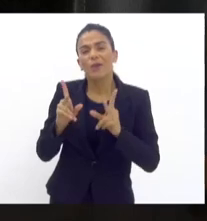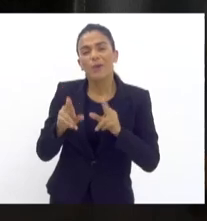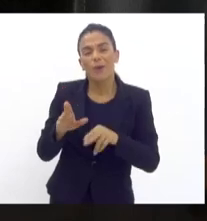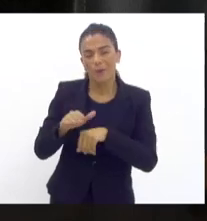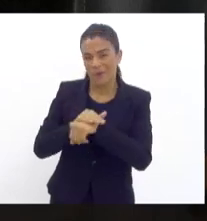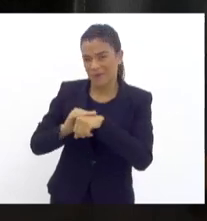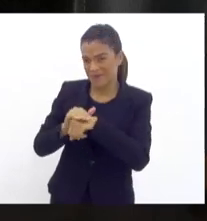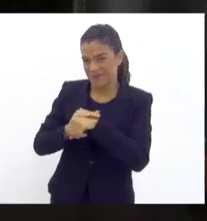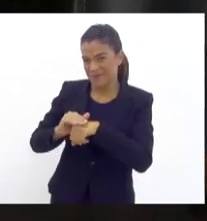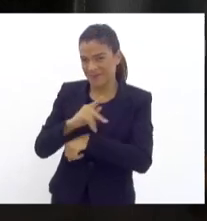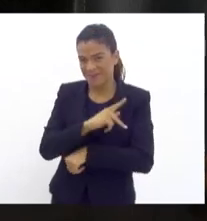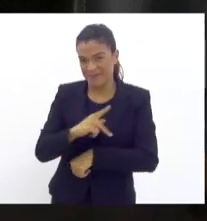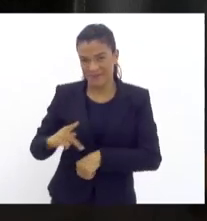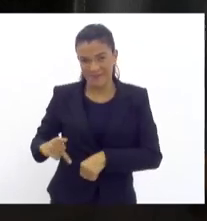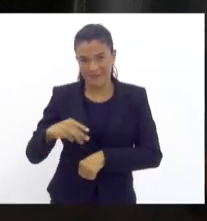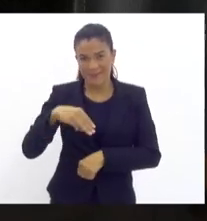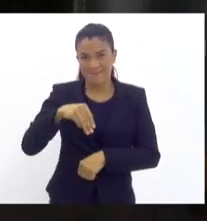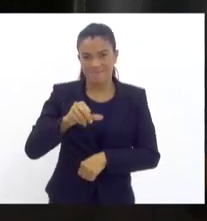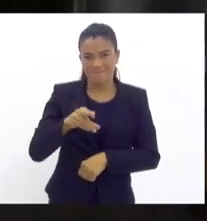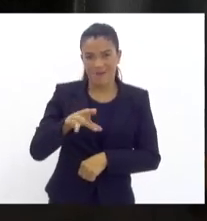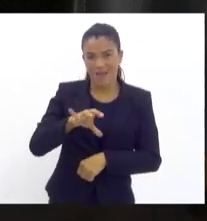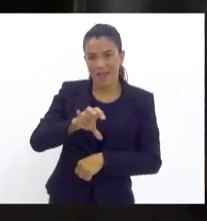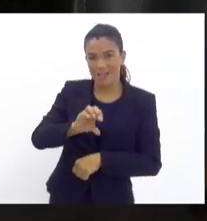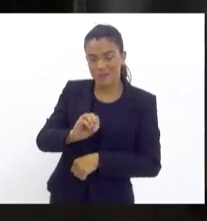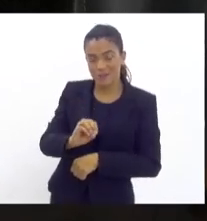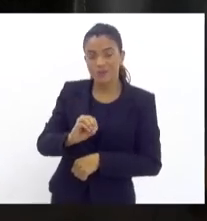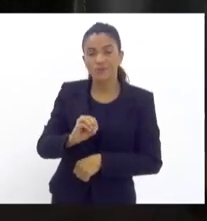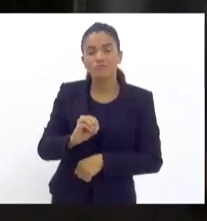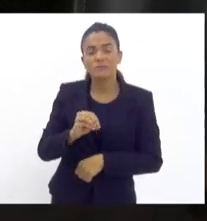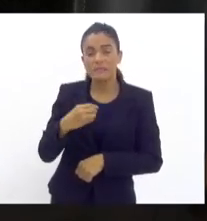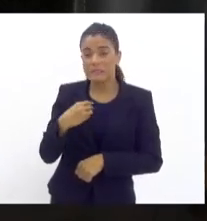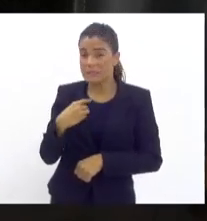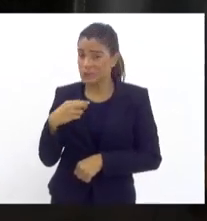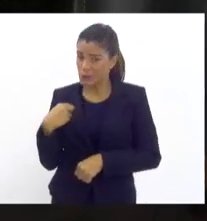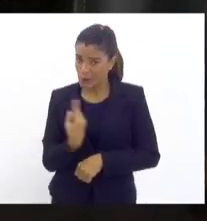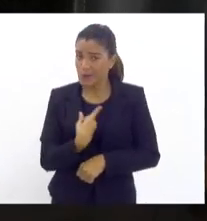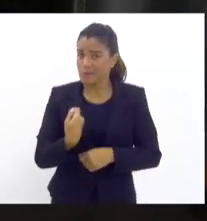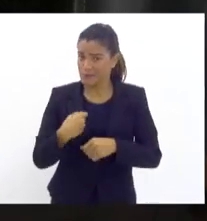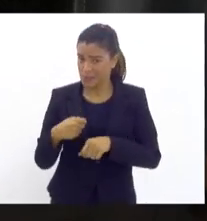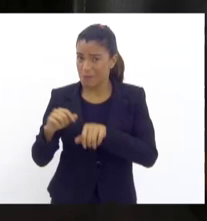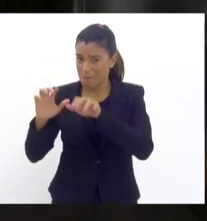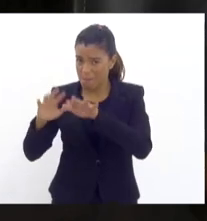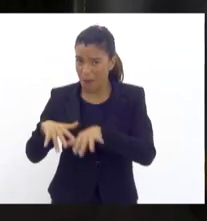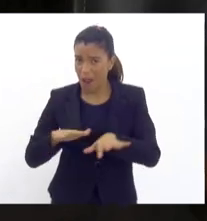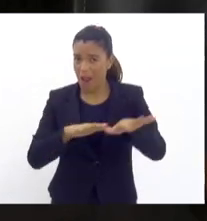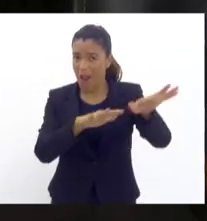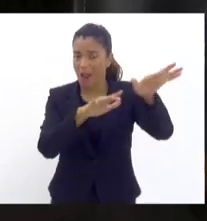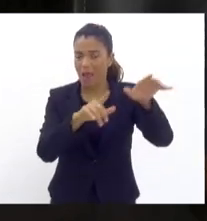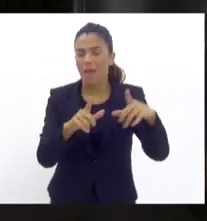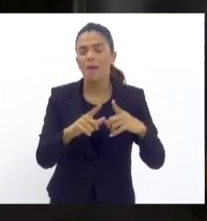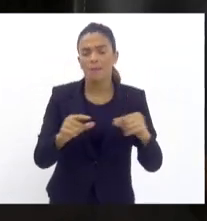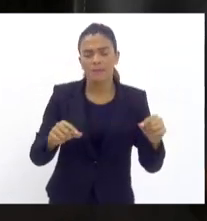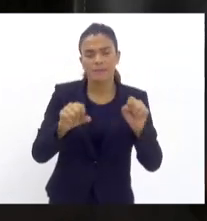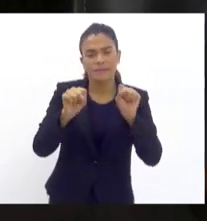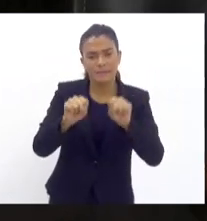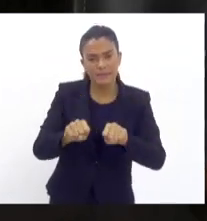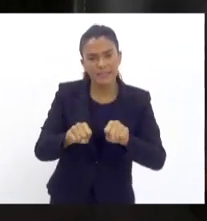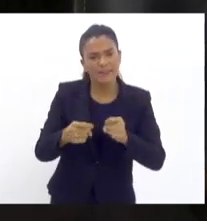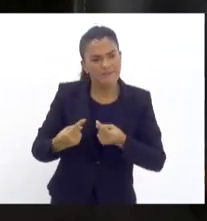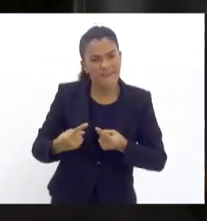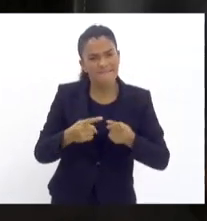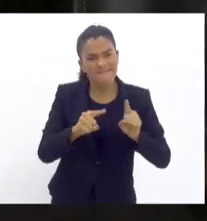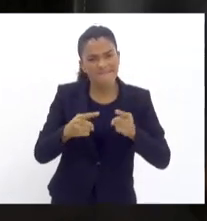o presidente Márcio Gualberto, nós precisamos ir à Brasília sim e provocar